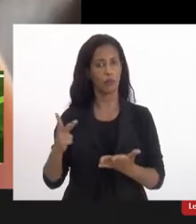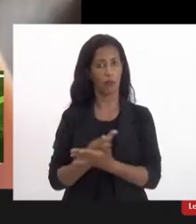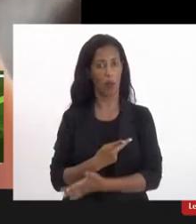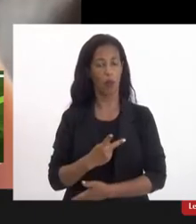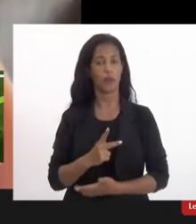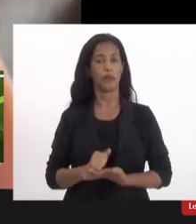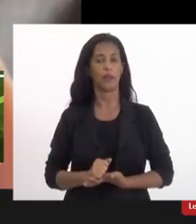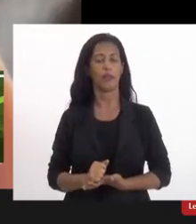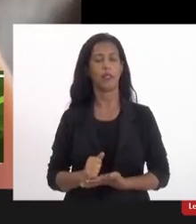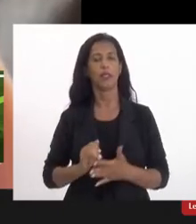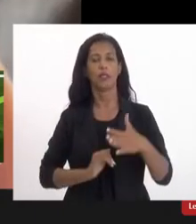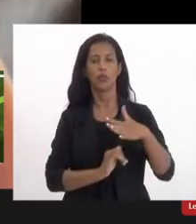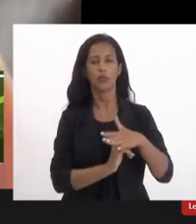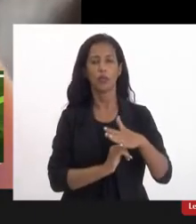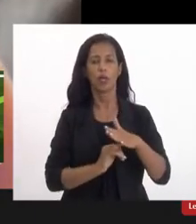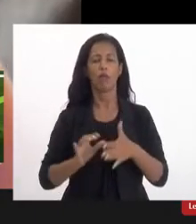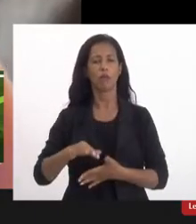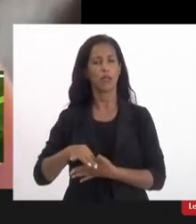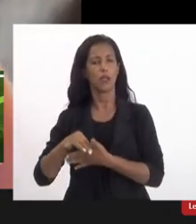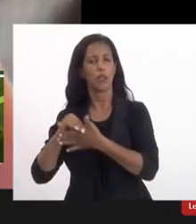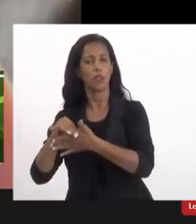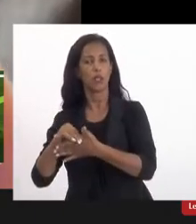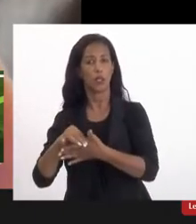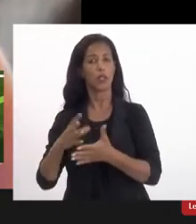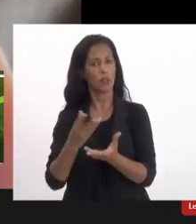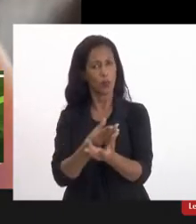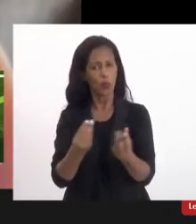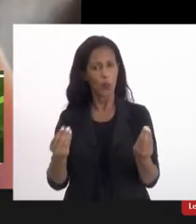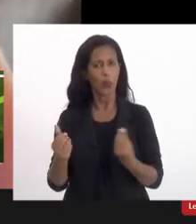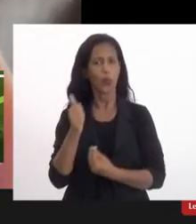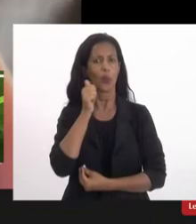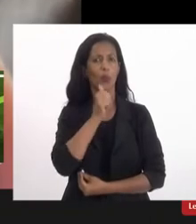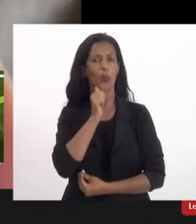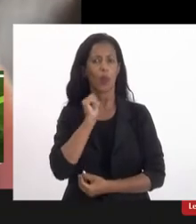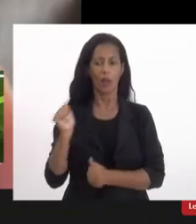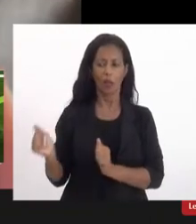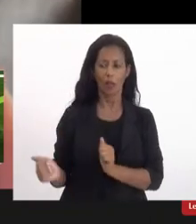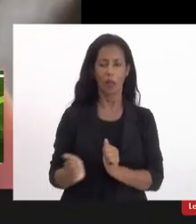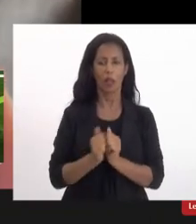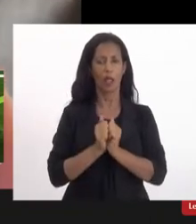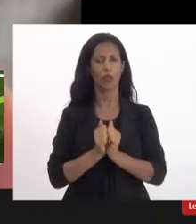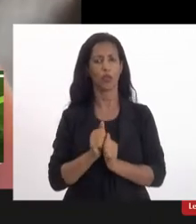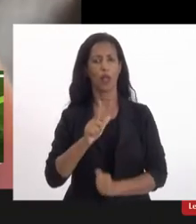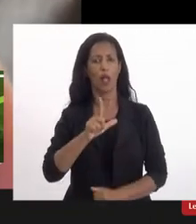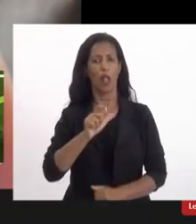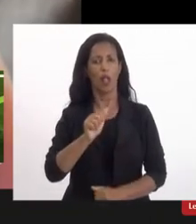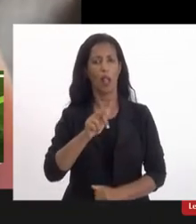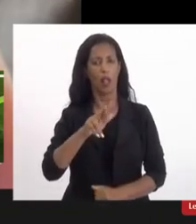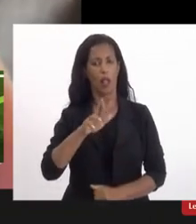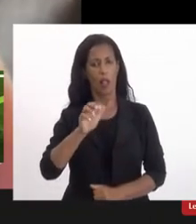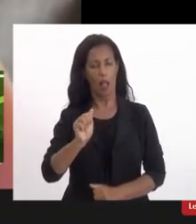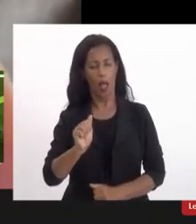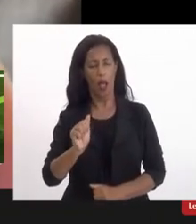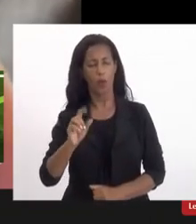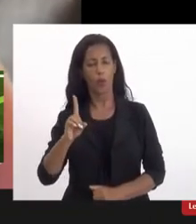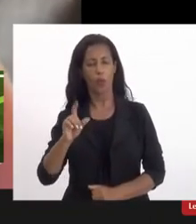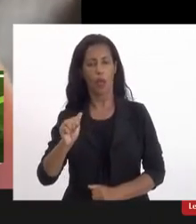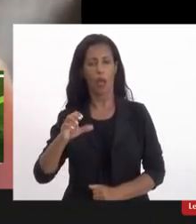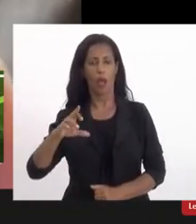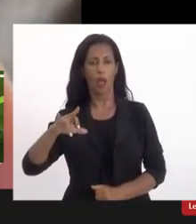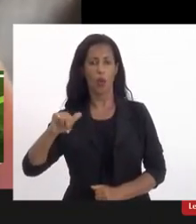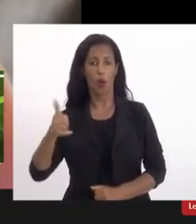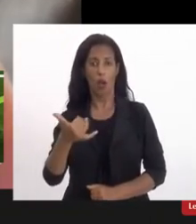instituições, tem lideranças, muitas delas mulheres, que estarão comigo lá no Largo da Carioca, às 10 da manhã.